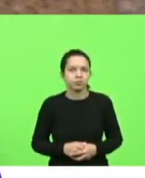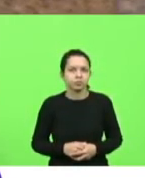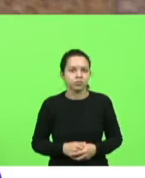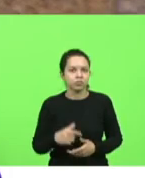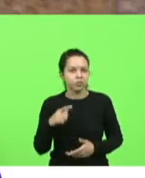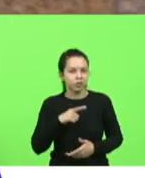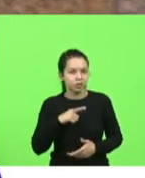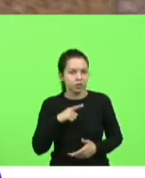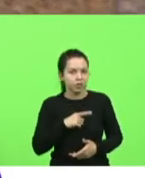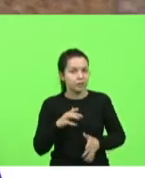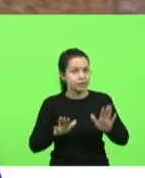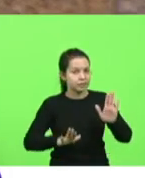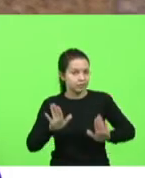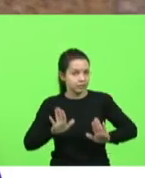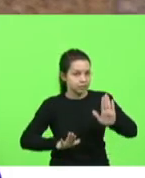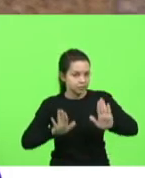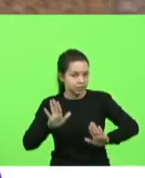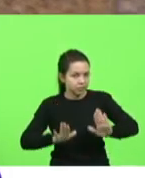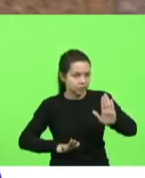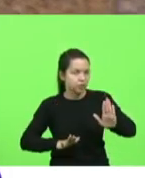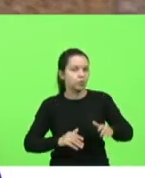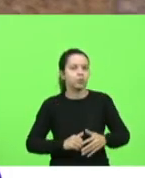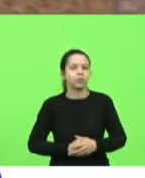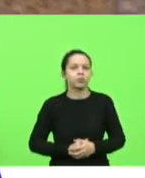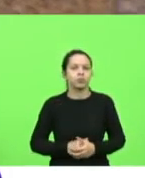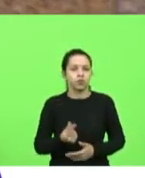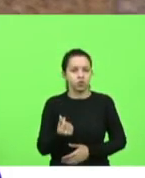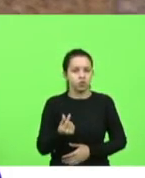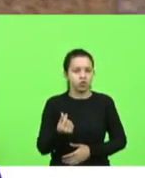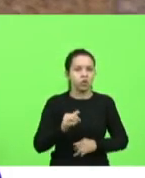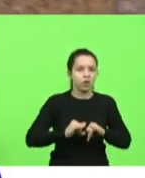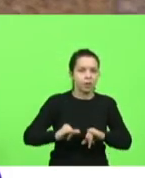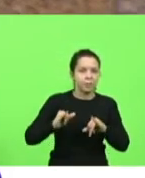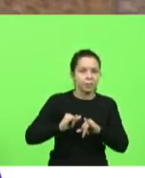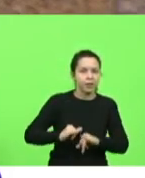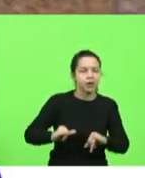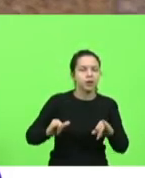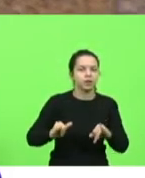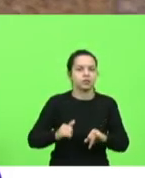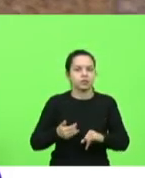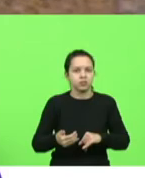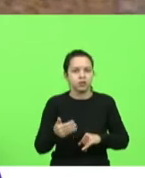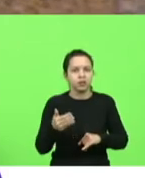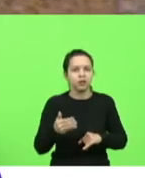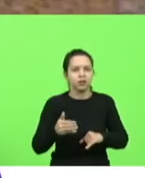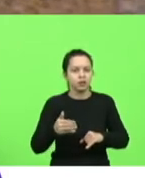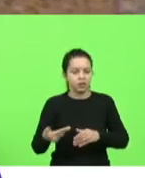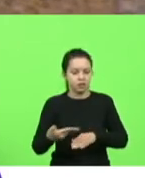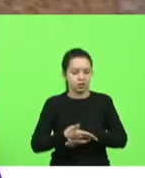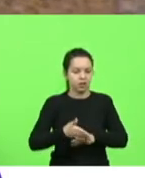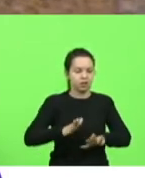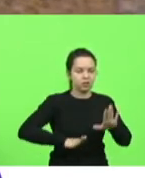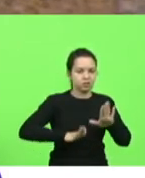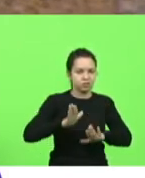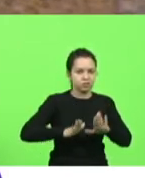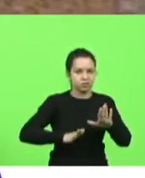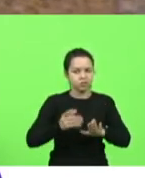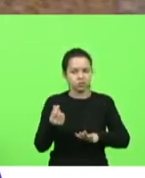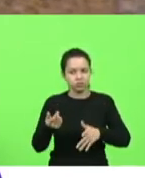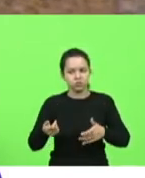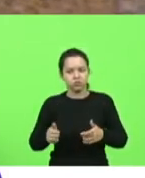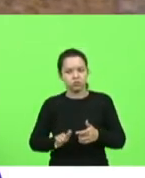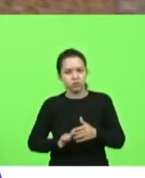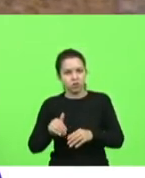licitações entra dinheiro de campanha aliás sai dinheiro entra licitações sai dinheiro de campanha